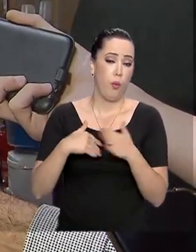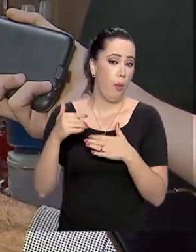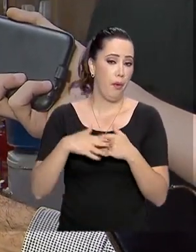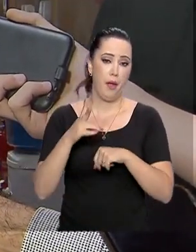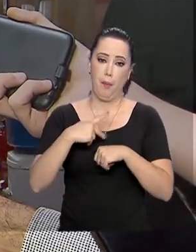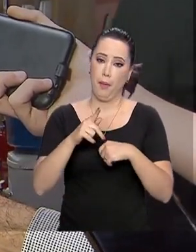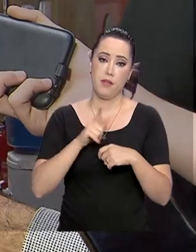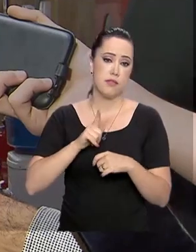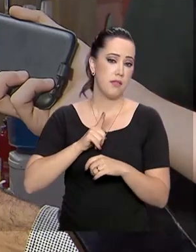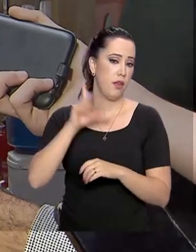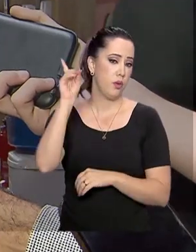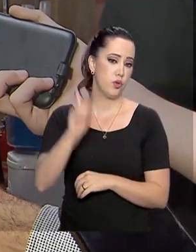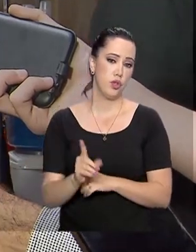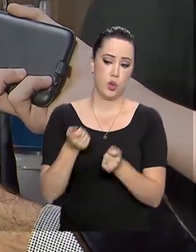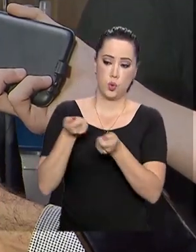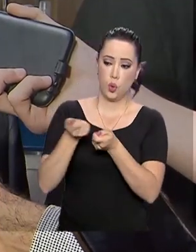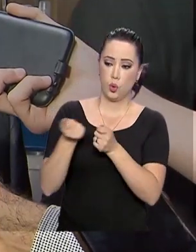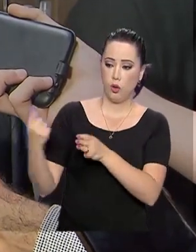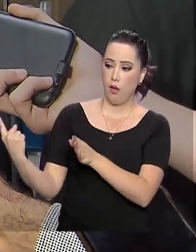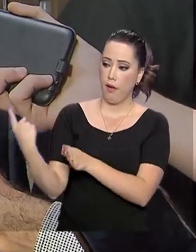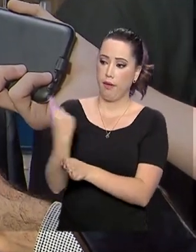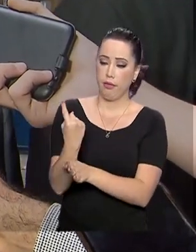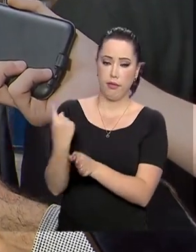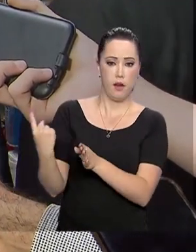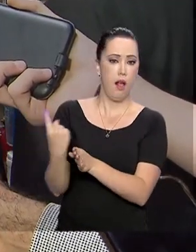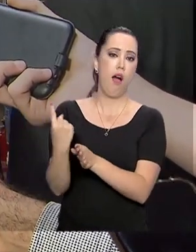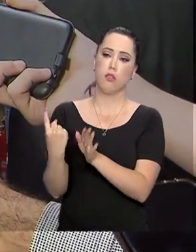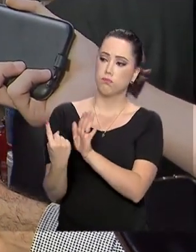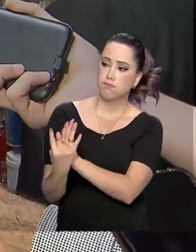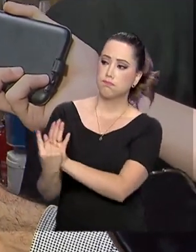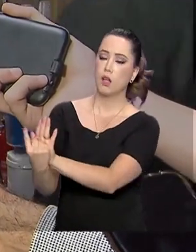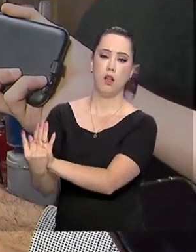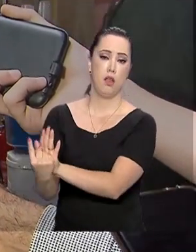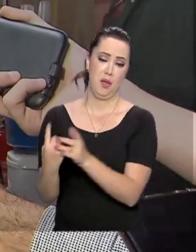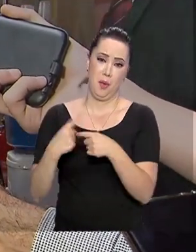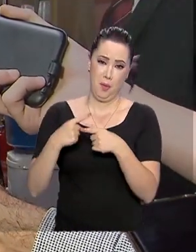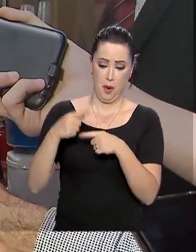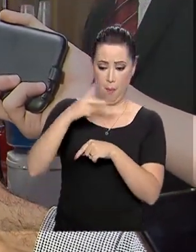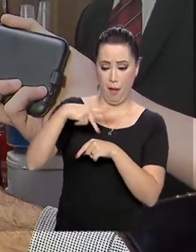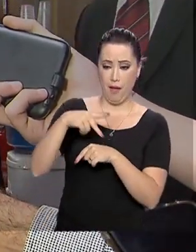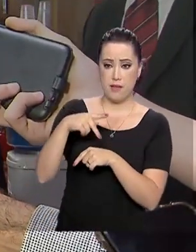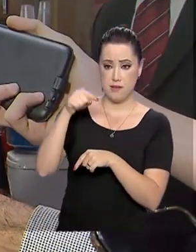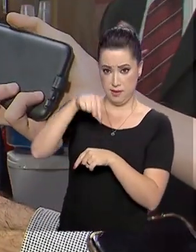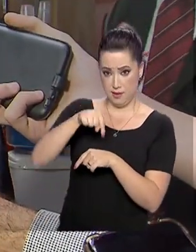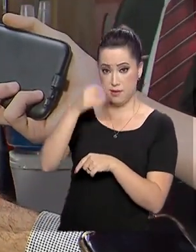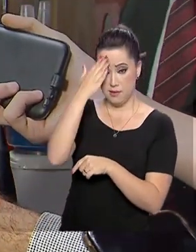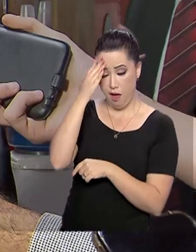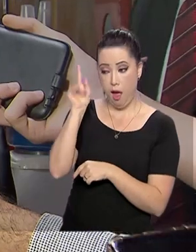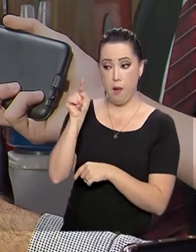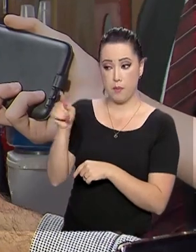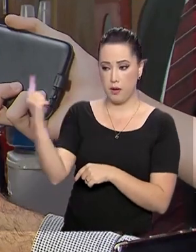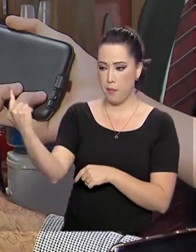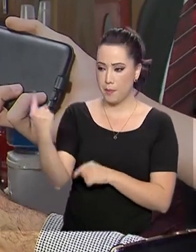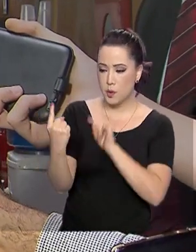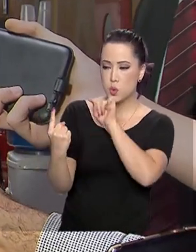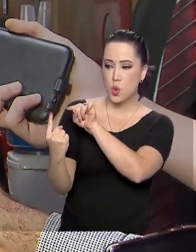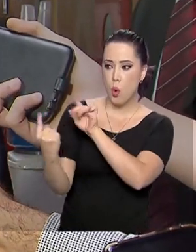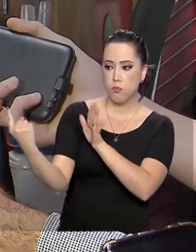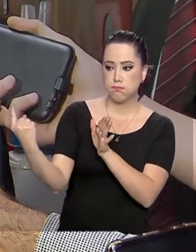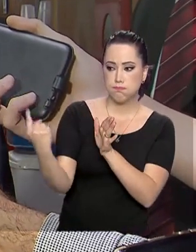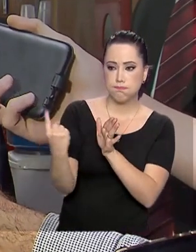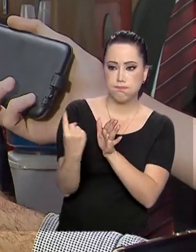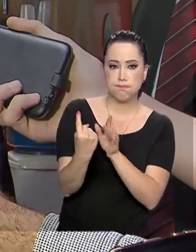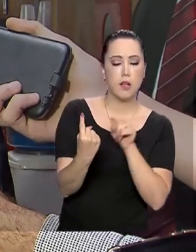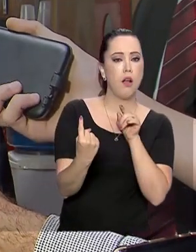controle das suas fronteiras. E nenhum país do mundo, sabendo, tendo conhecimento de que, por exemplo, está vindo